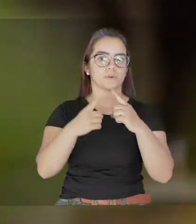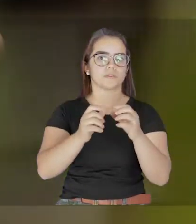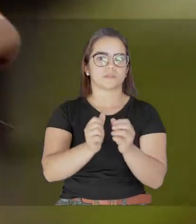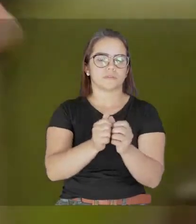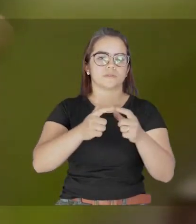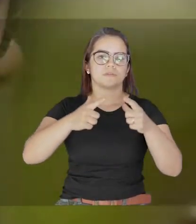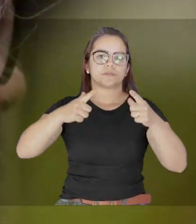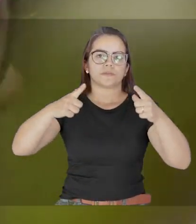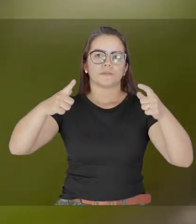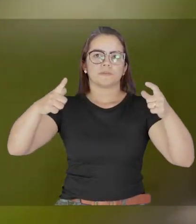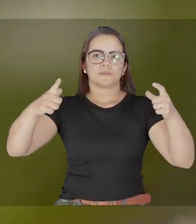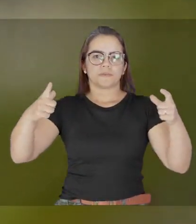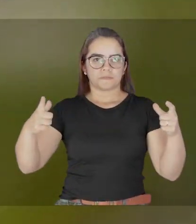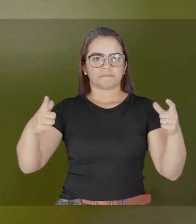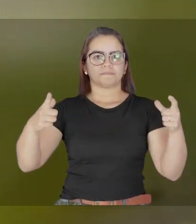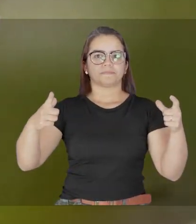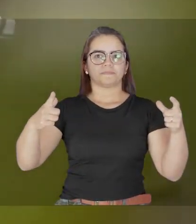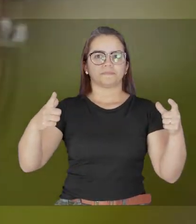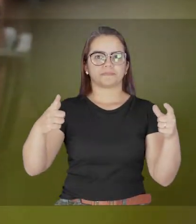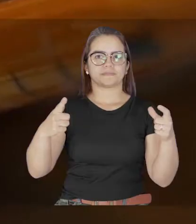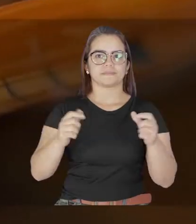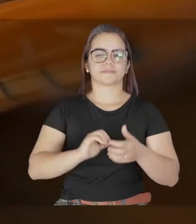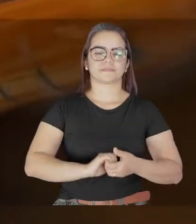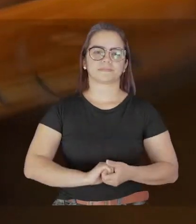fazer coisas grandiosas, coisas ainda maiores.